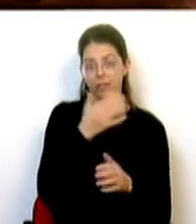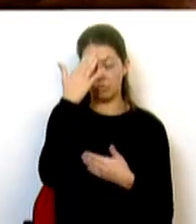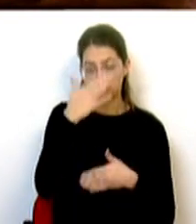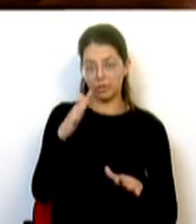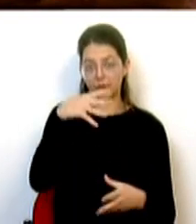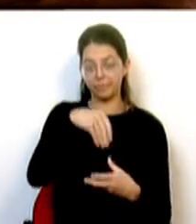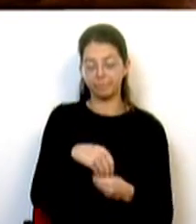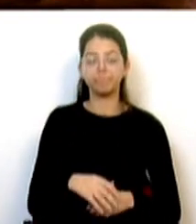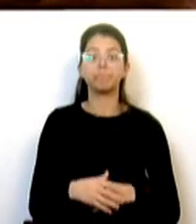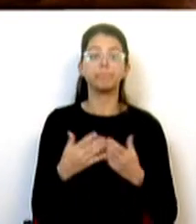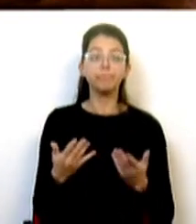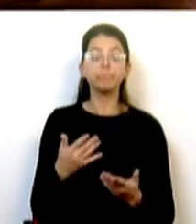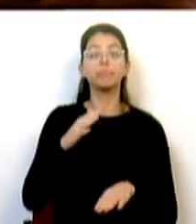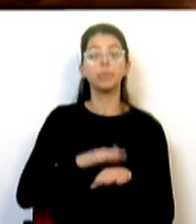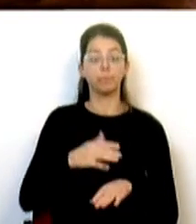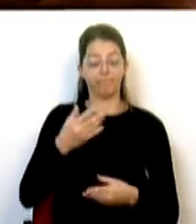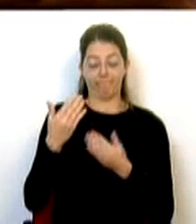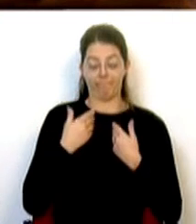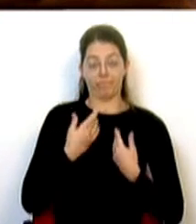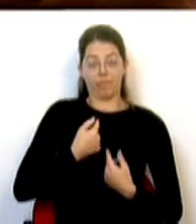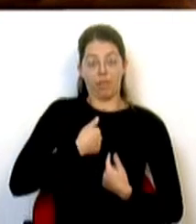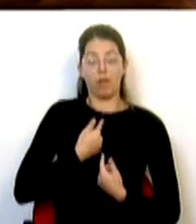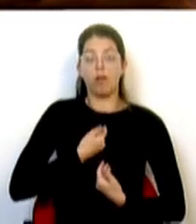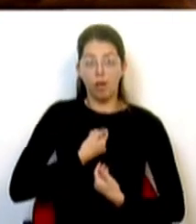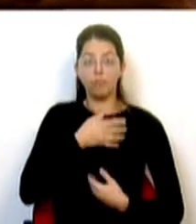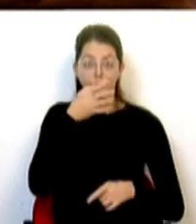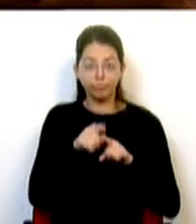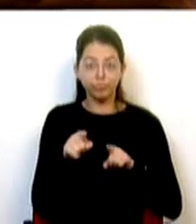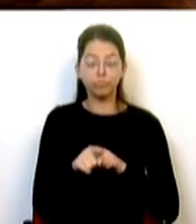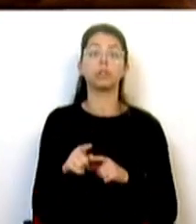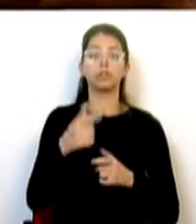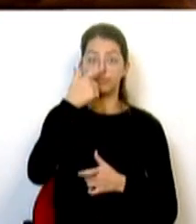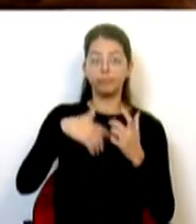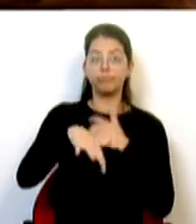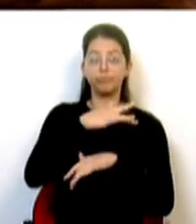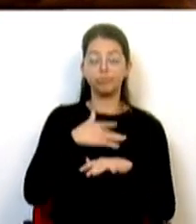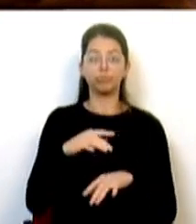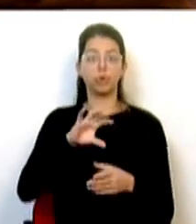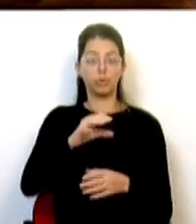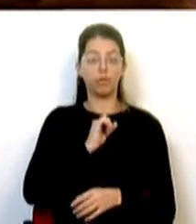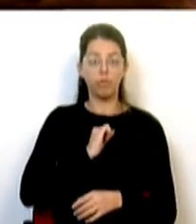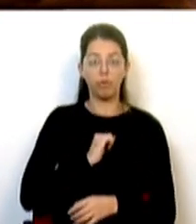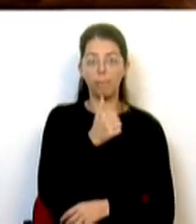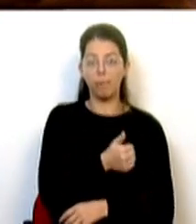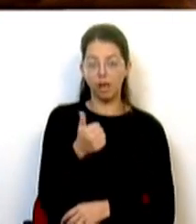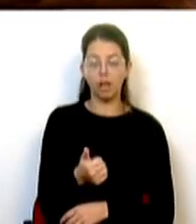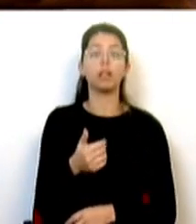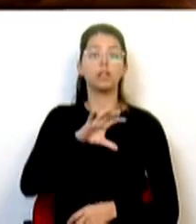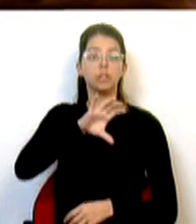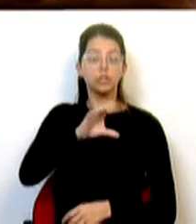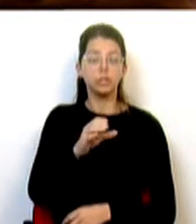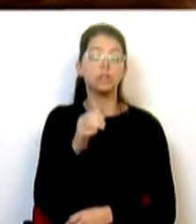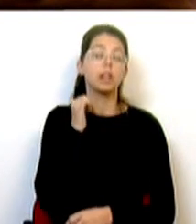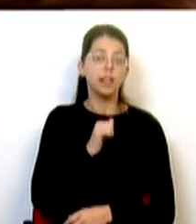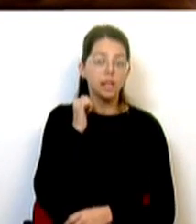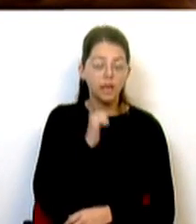Faço porque, enquanto deputado, represento não só as populações do meu concelho, que é o Bom Barral, do meu distrito, que é a Leiria, mas